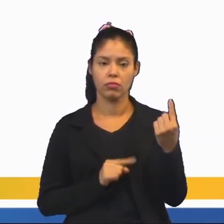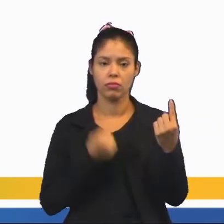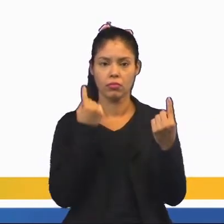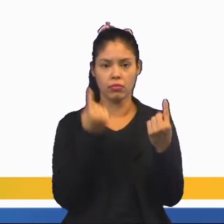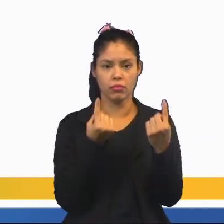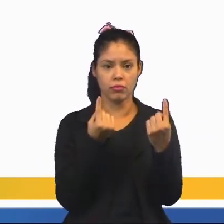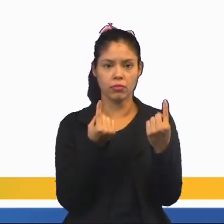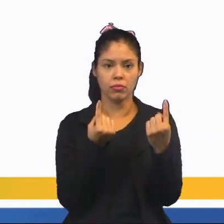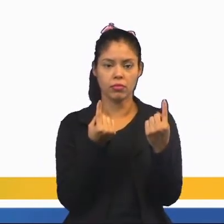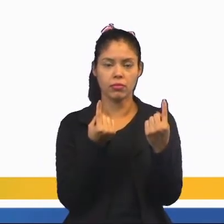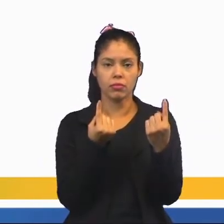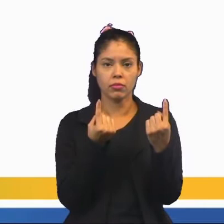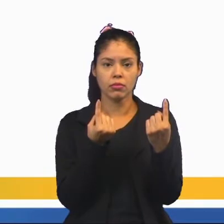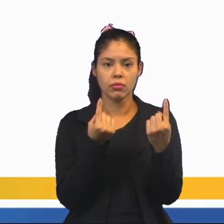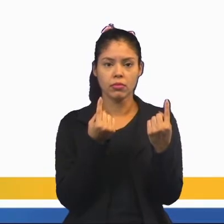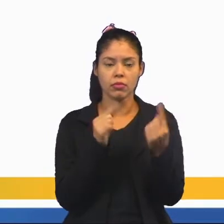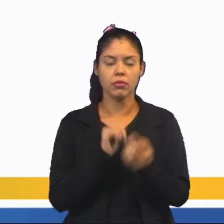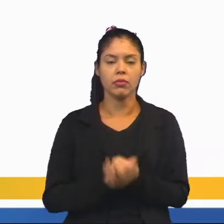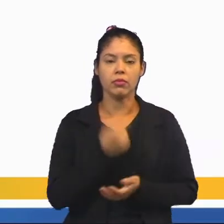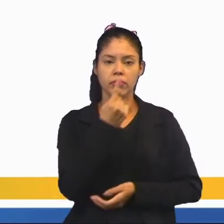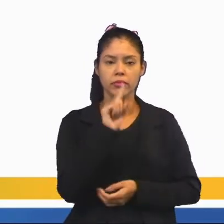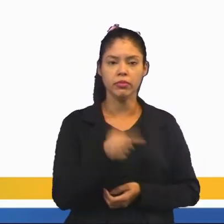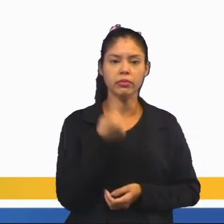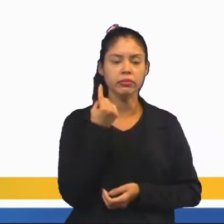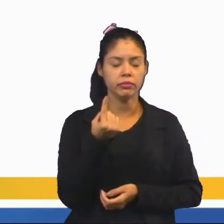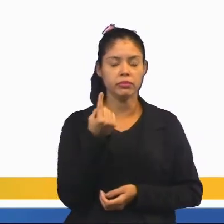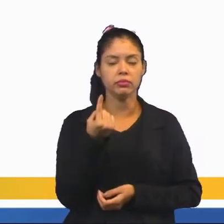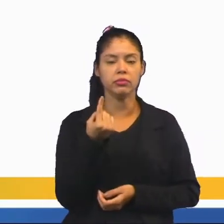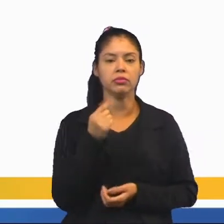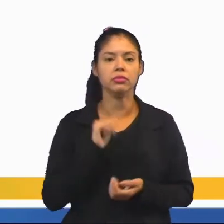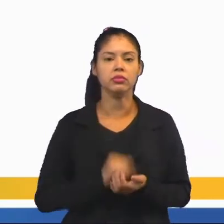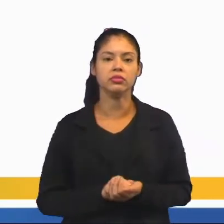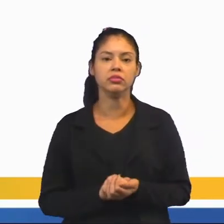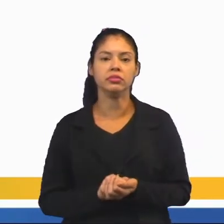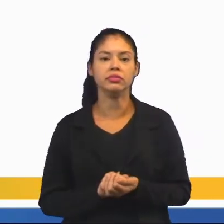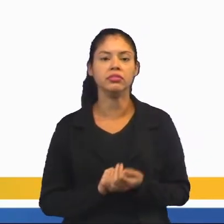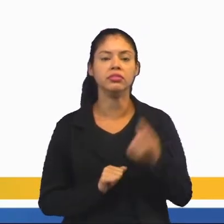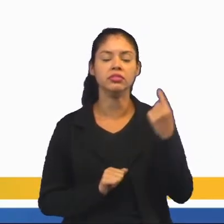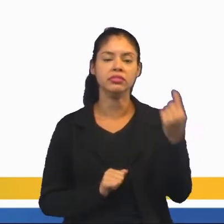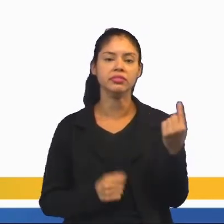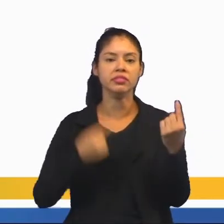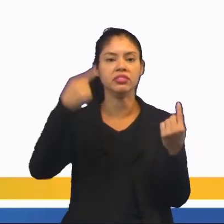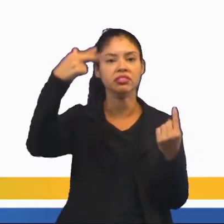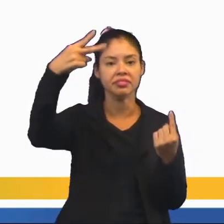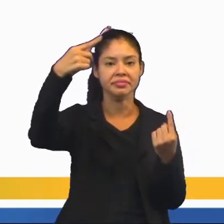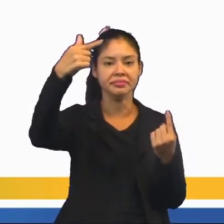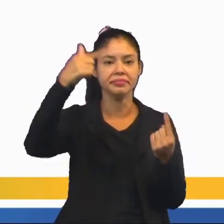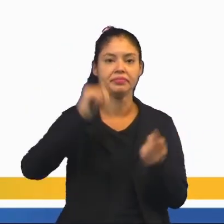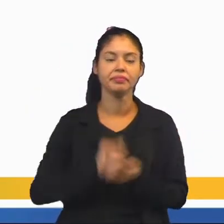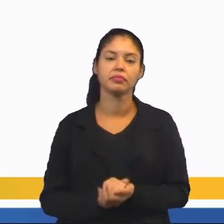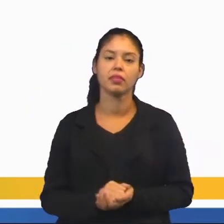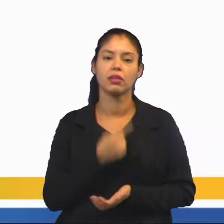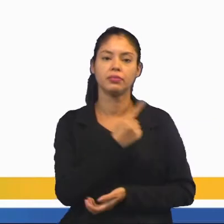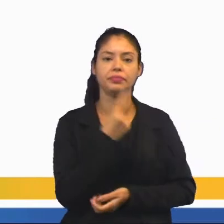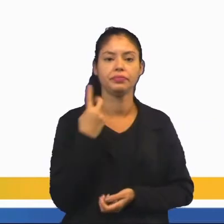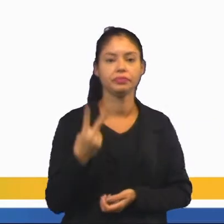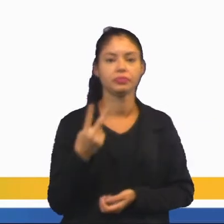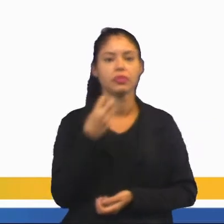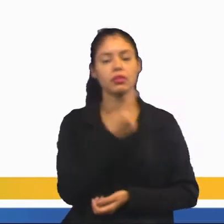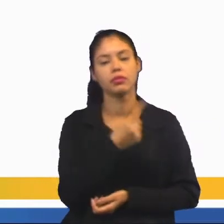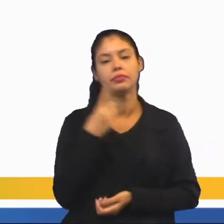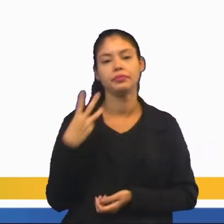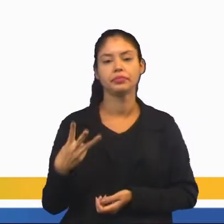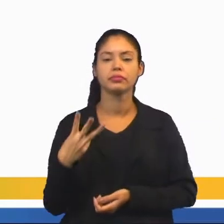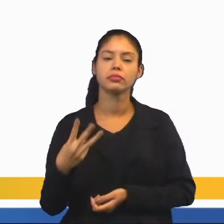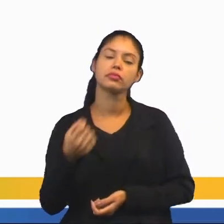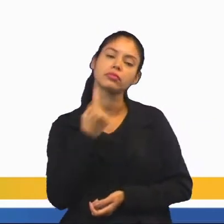eu vou montar essas chances aí, montando com outro dado. Eu vou poder montar 1 com 1, 1 com 2,